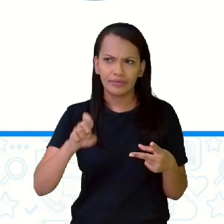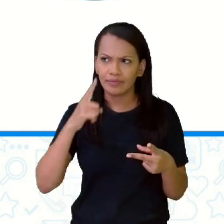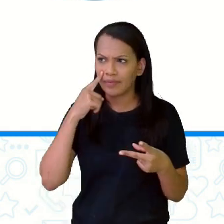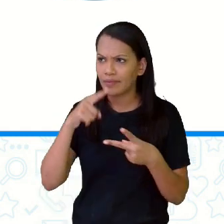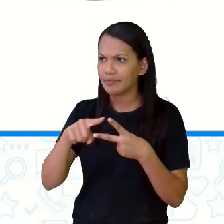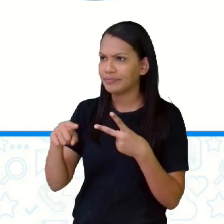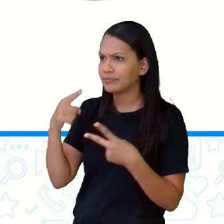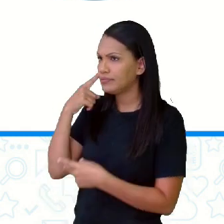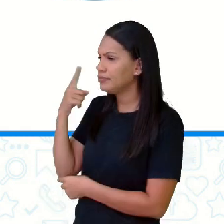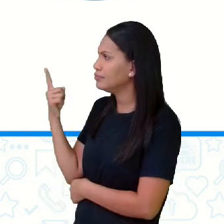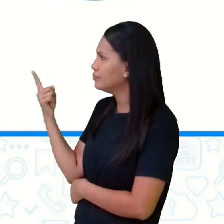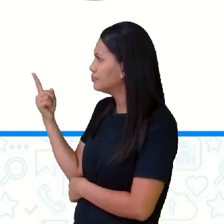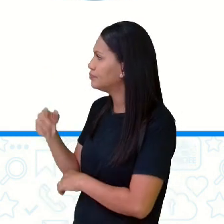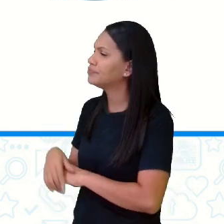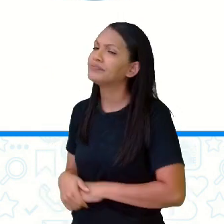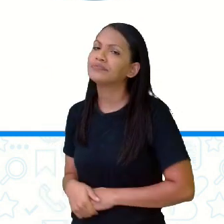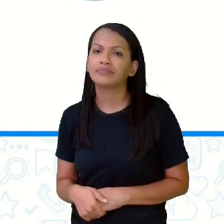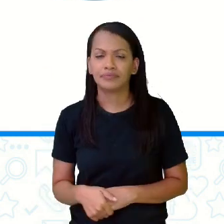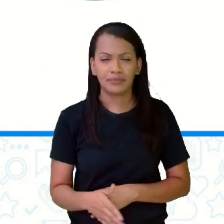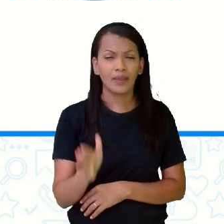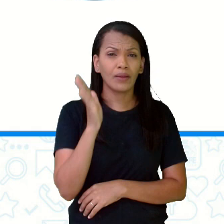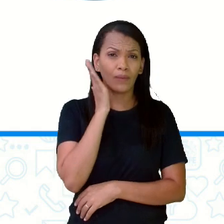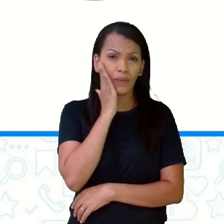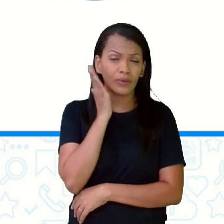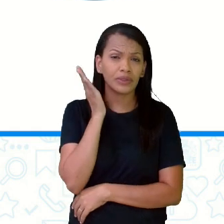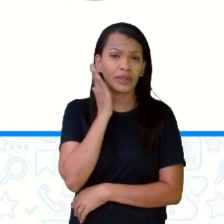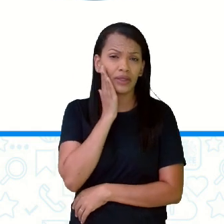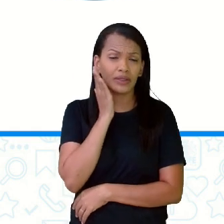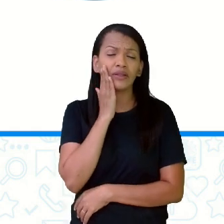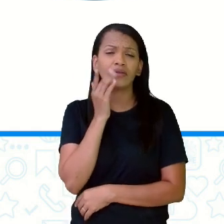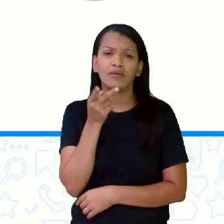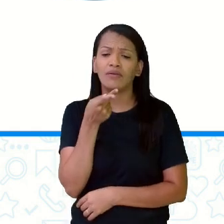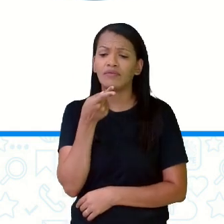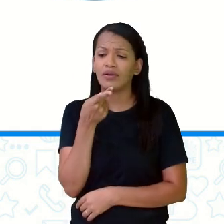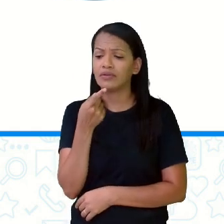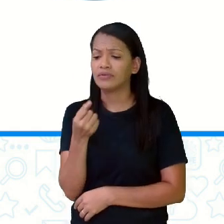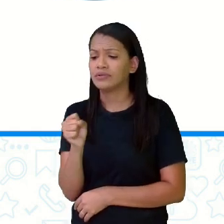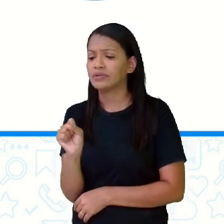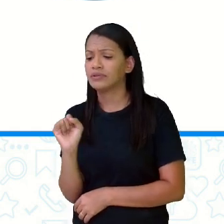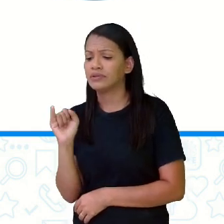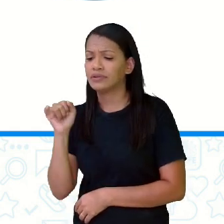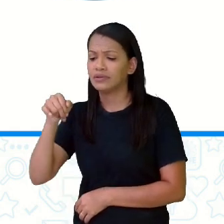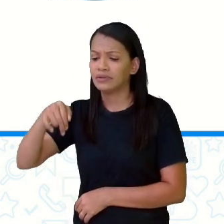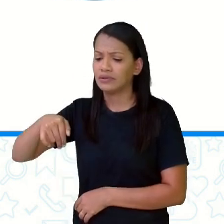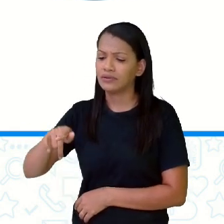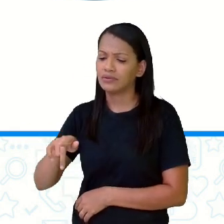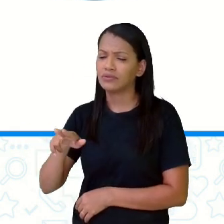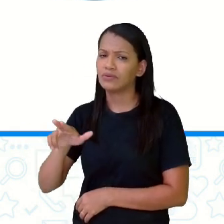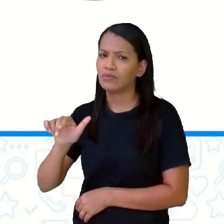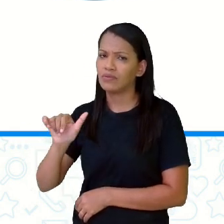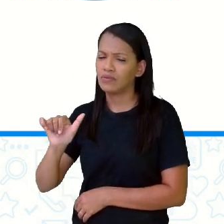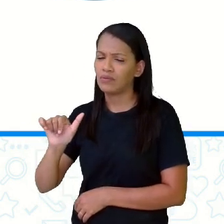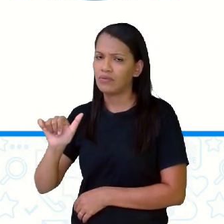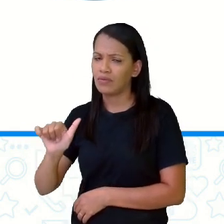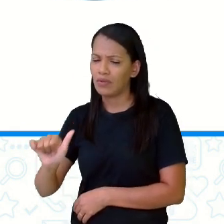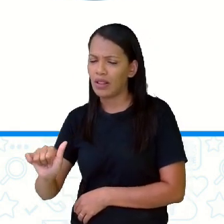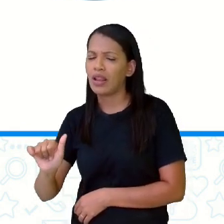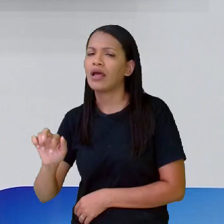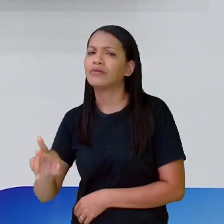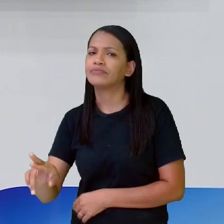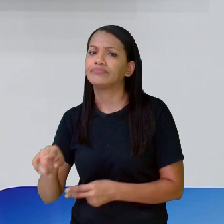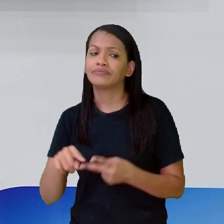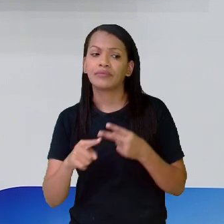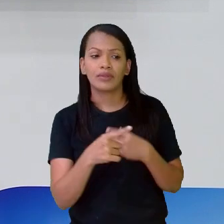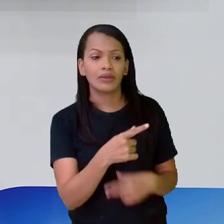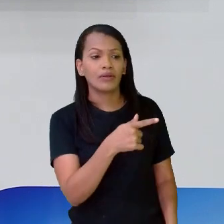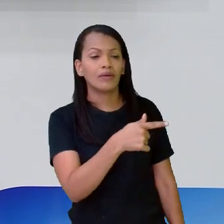aquilo que estava falando lá do singular e plural, eu estou falando aí no singular. Eu falo